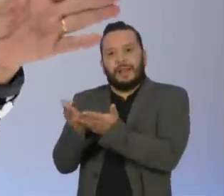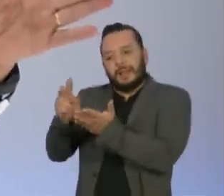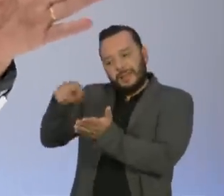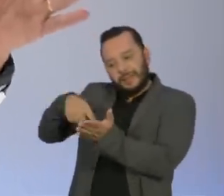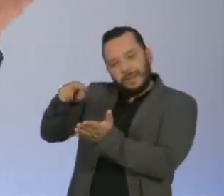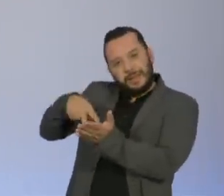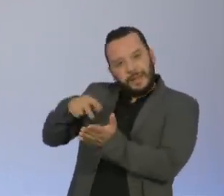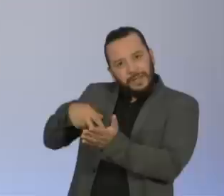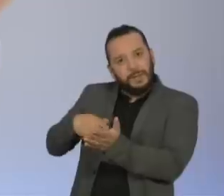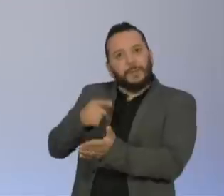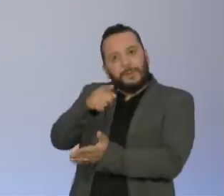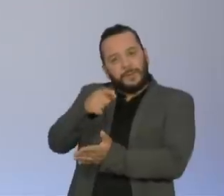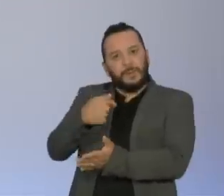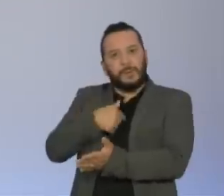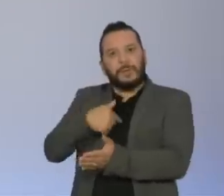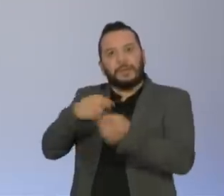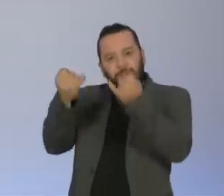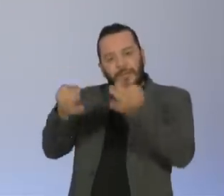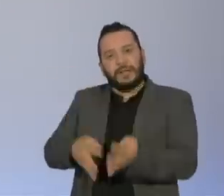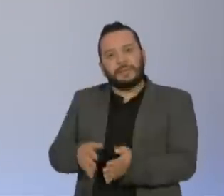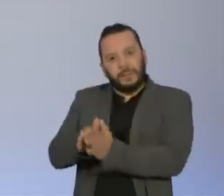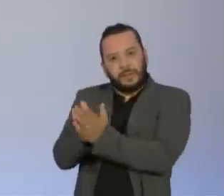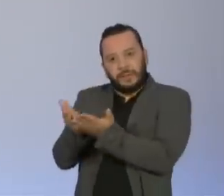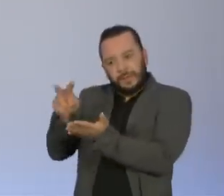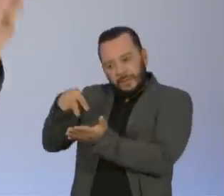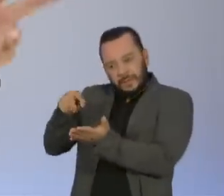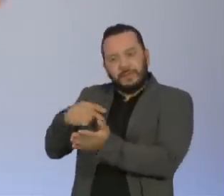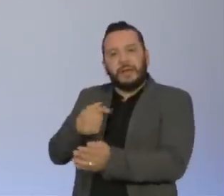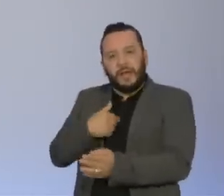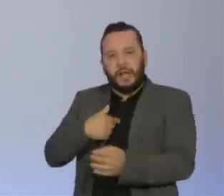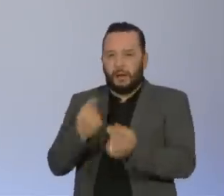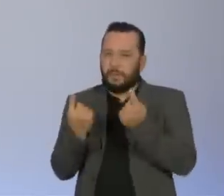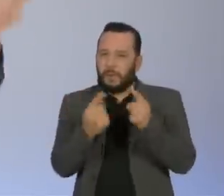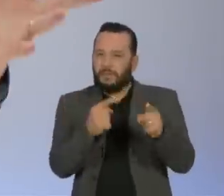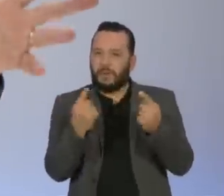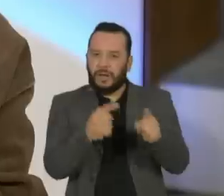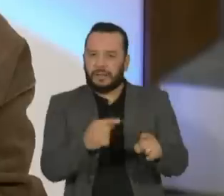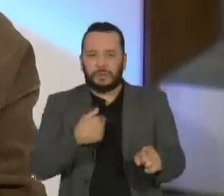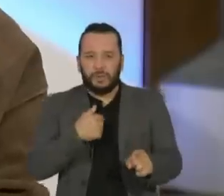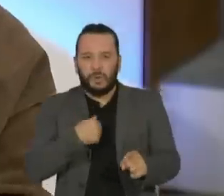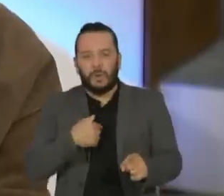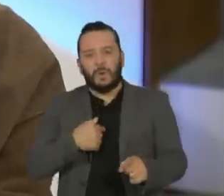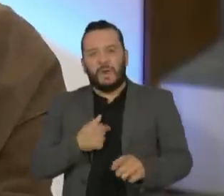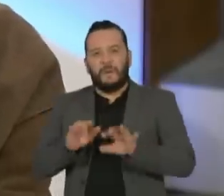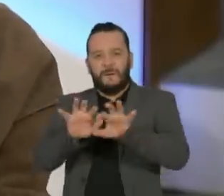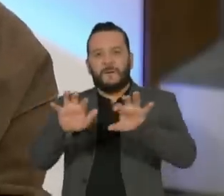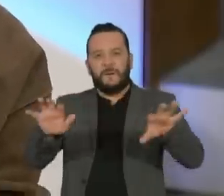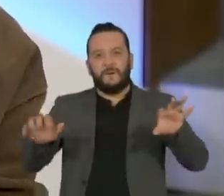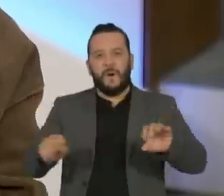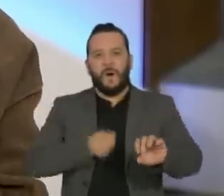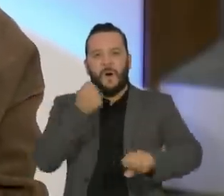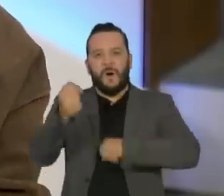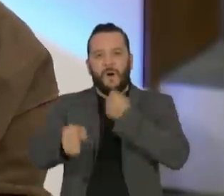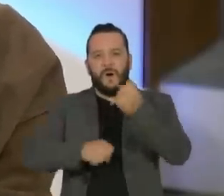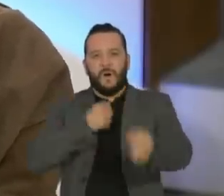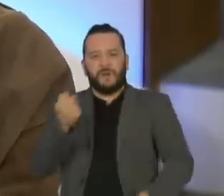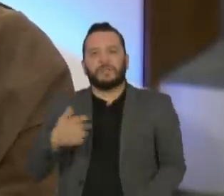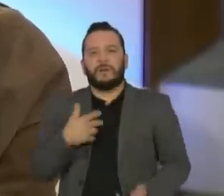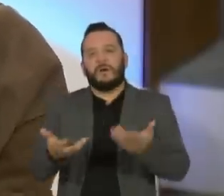do seu livro, aquela descrição que diz provocador, gera muito ódio, e, assim, gosta de